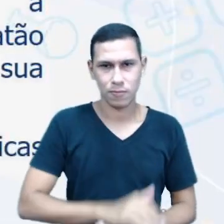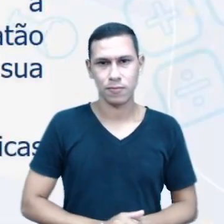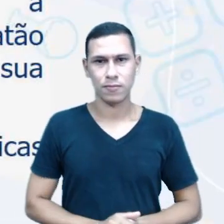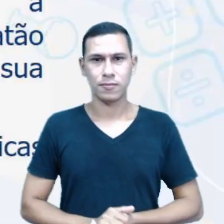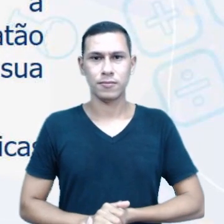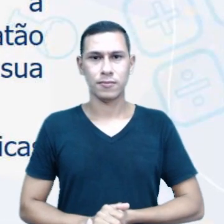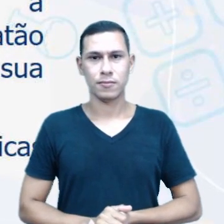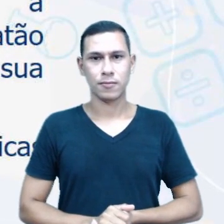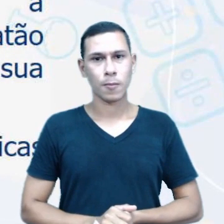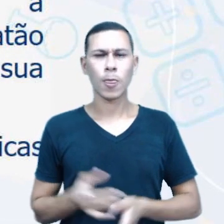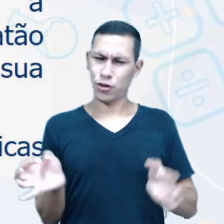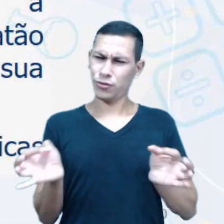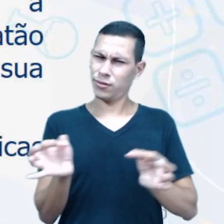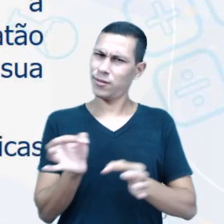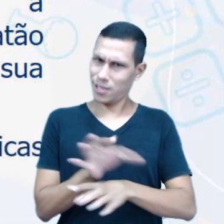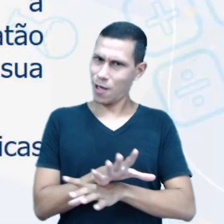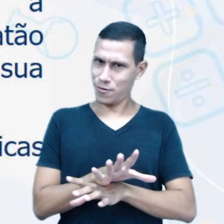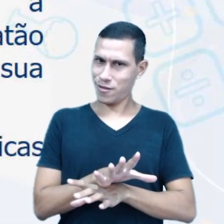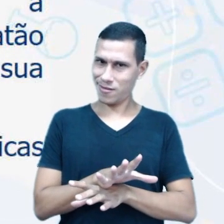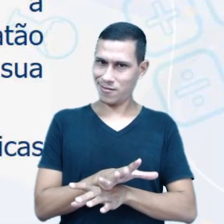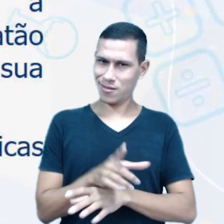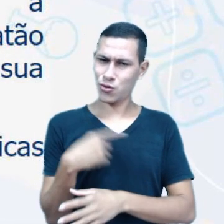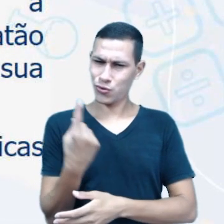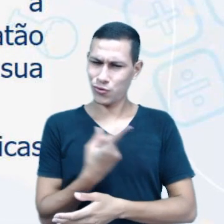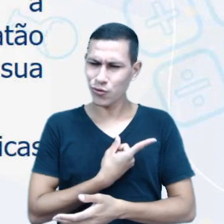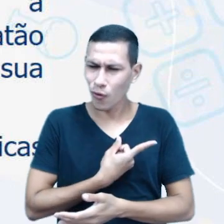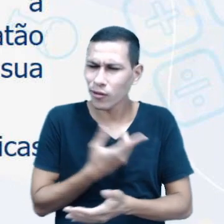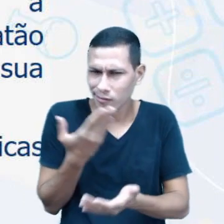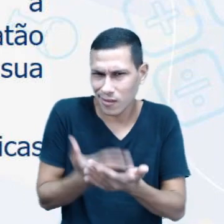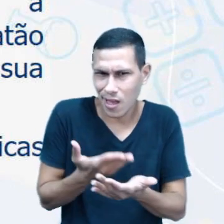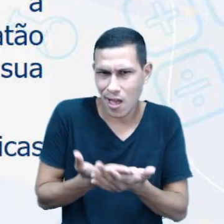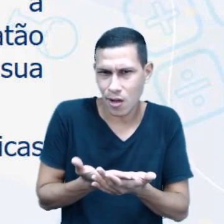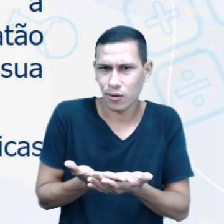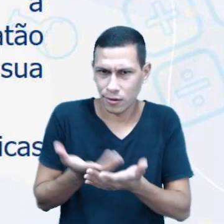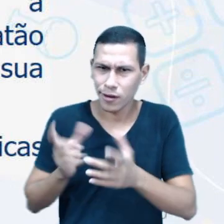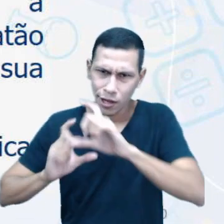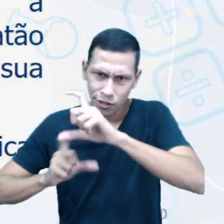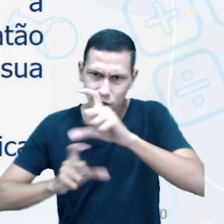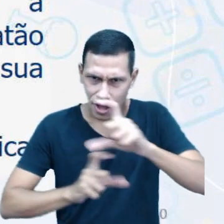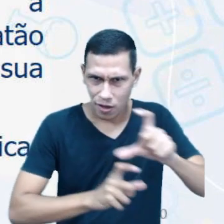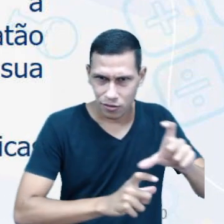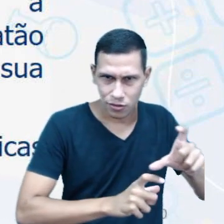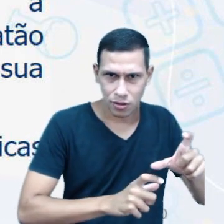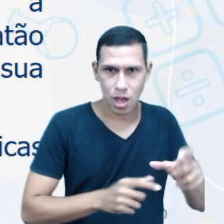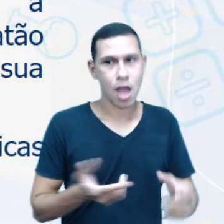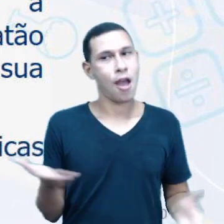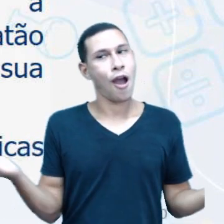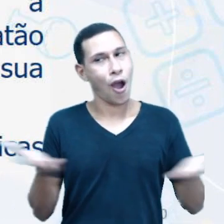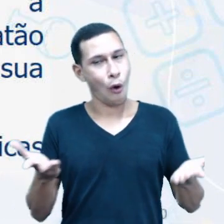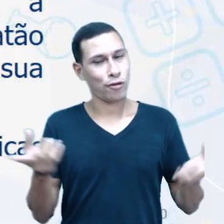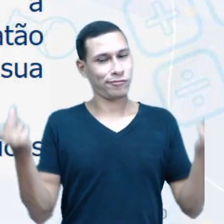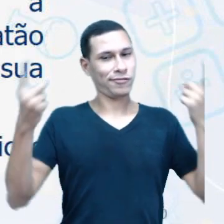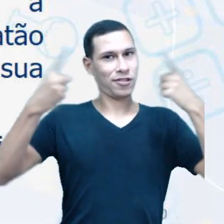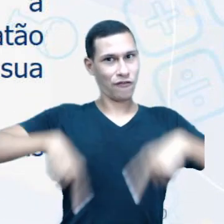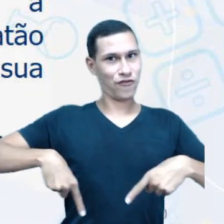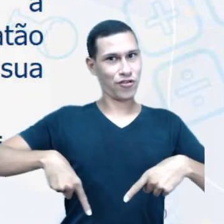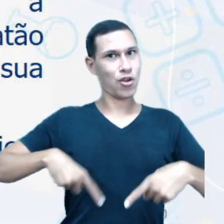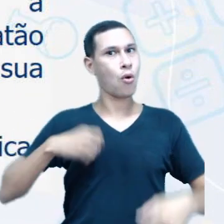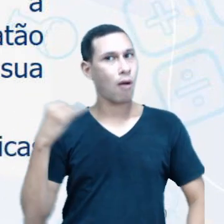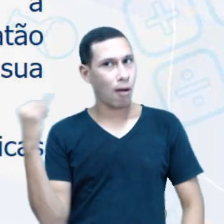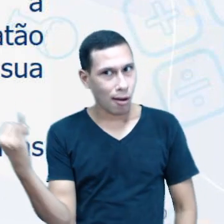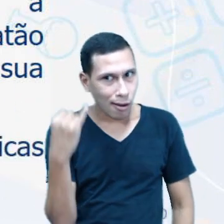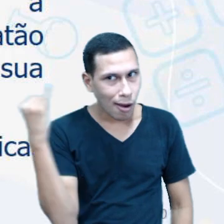Para fechar essa nossa sequência de charge, eu vou passar para vocês agora um desafio bem grande. Vocês estão